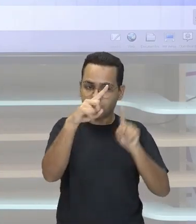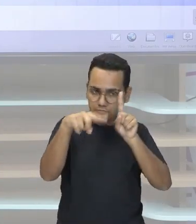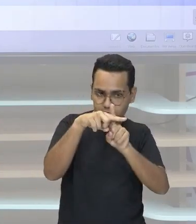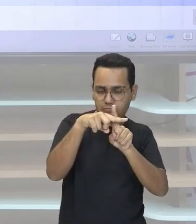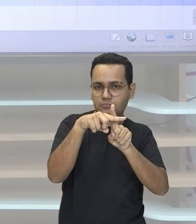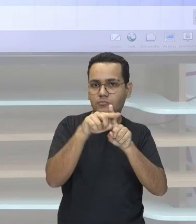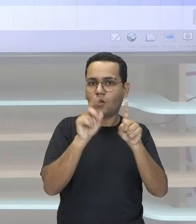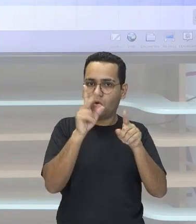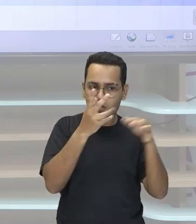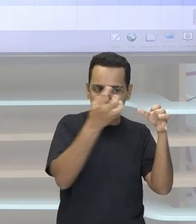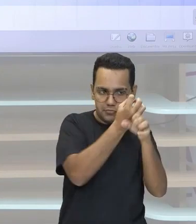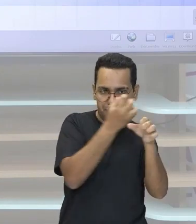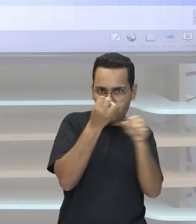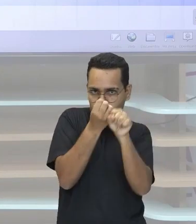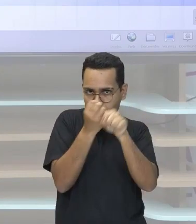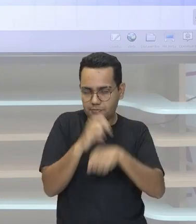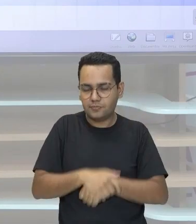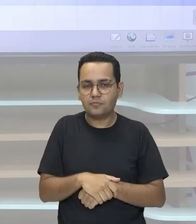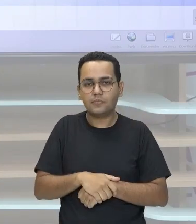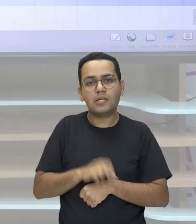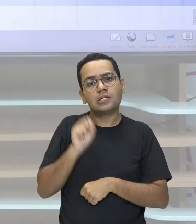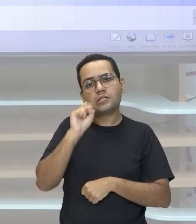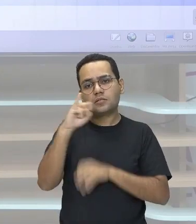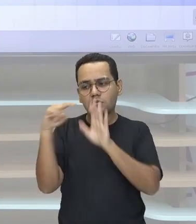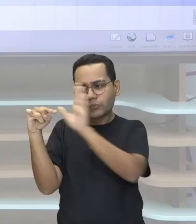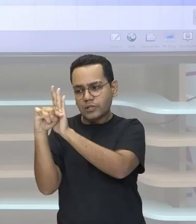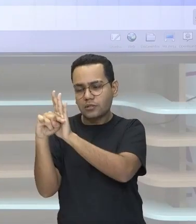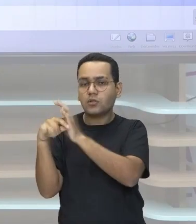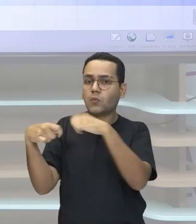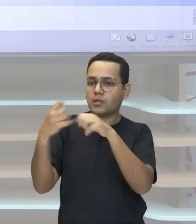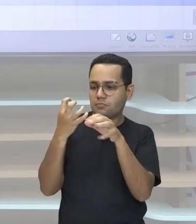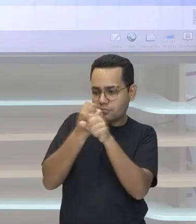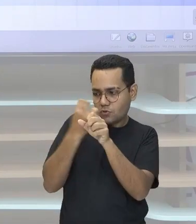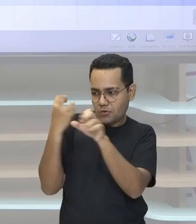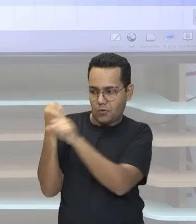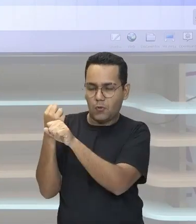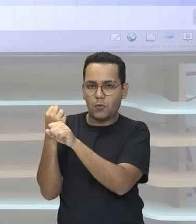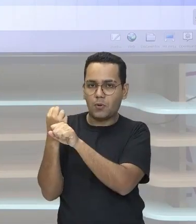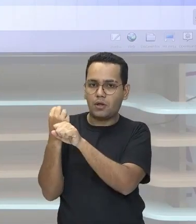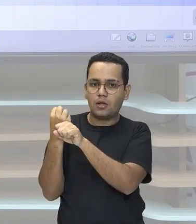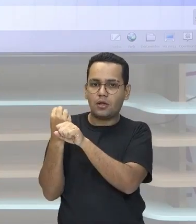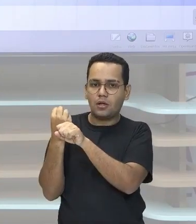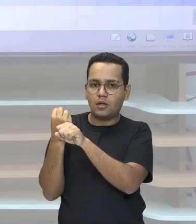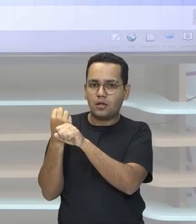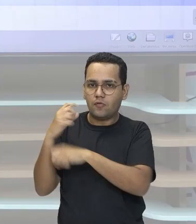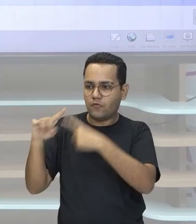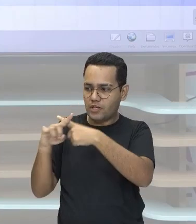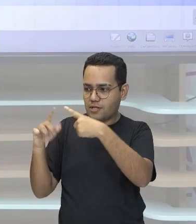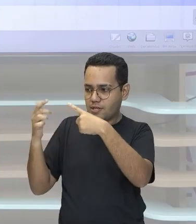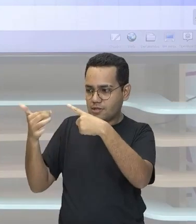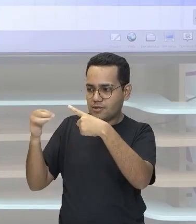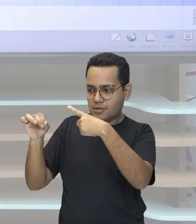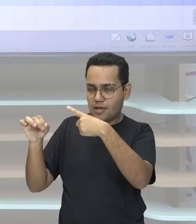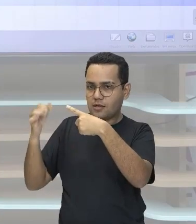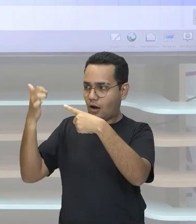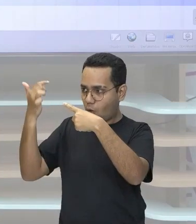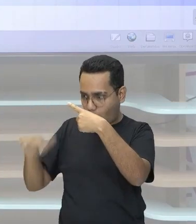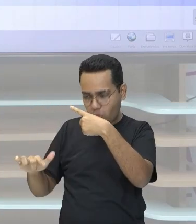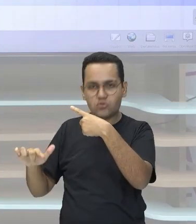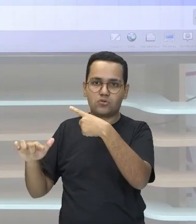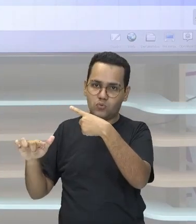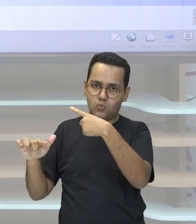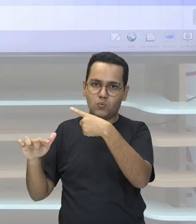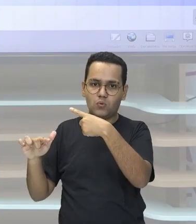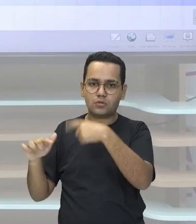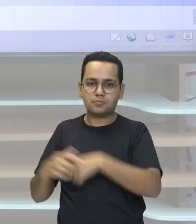Ah É subtração Então você vai Subtrair E repetir A grandeza Em relação a potência Que eu quero